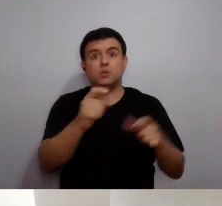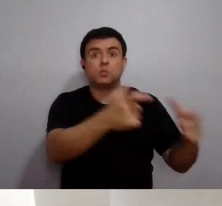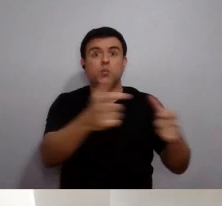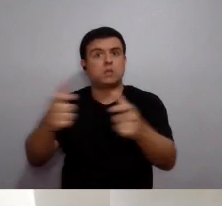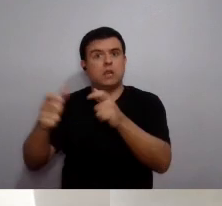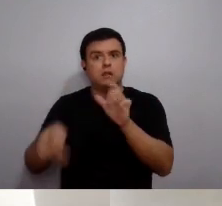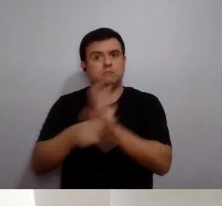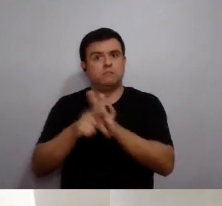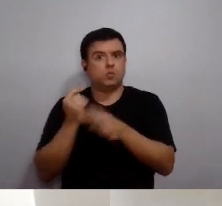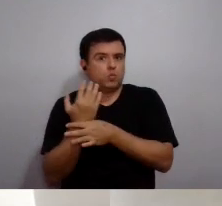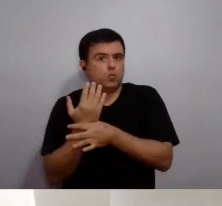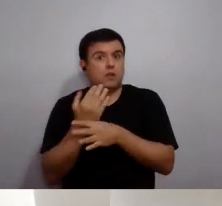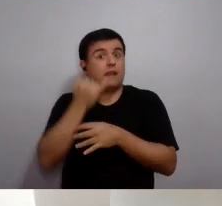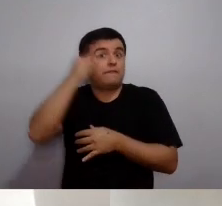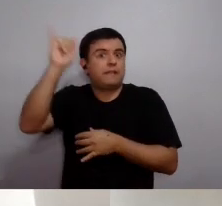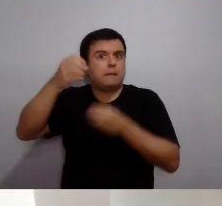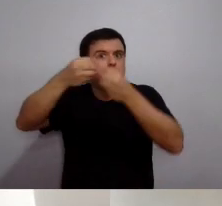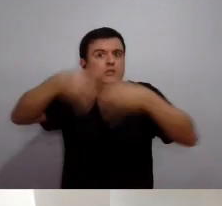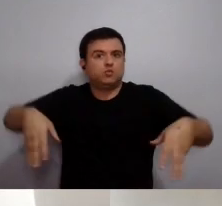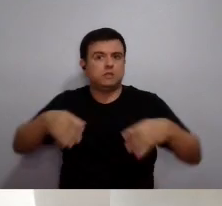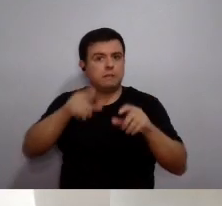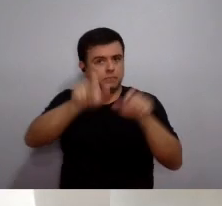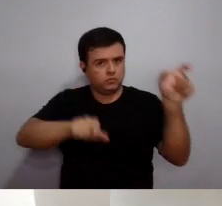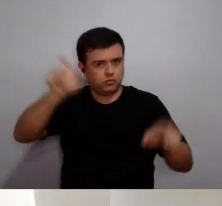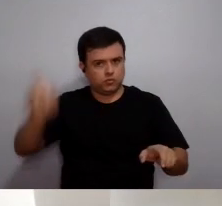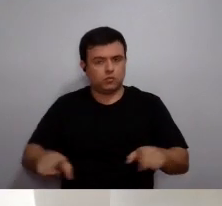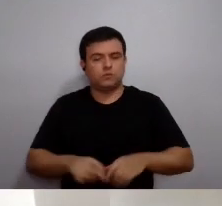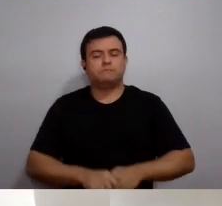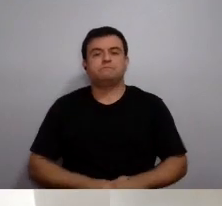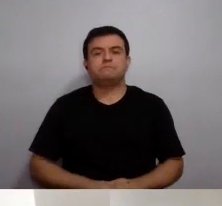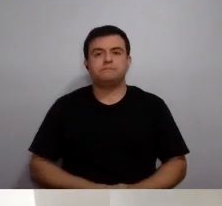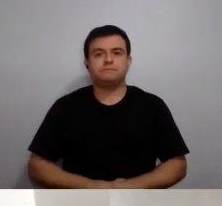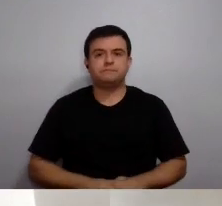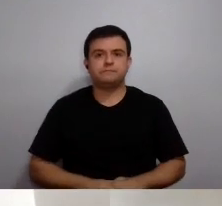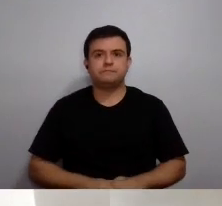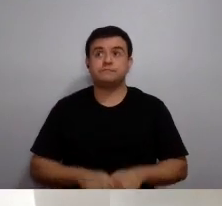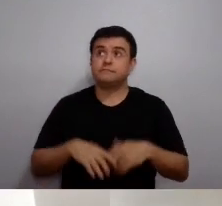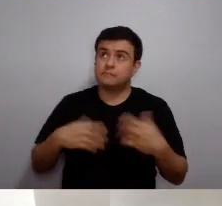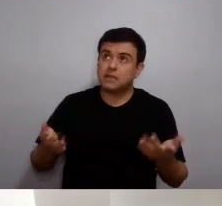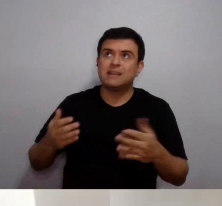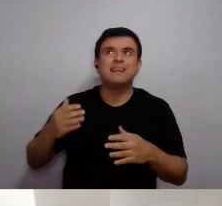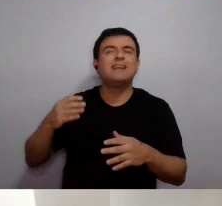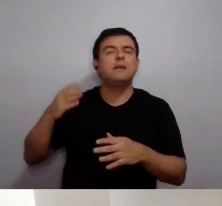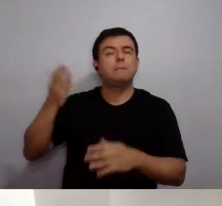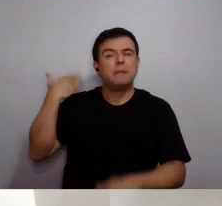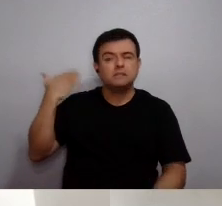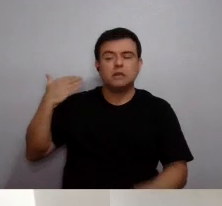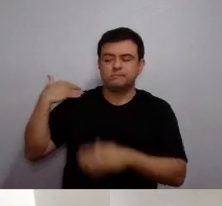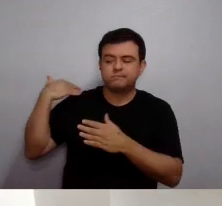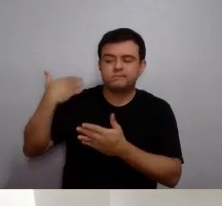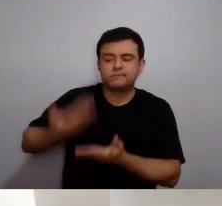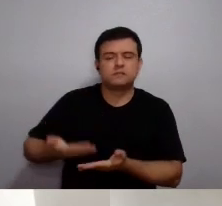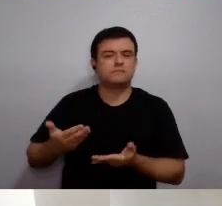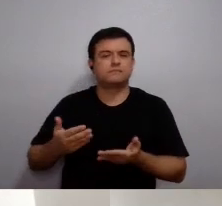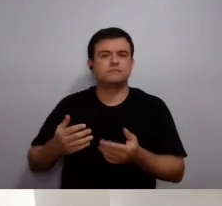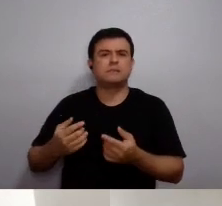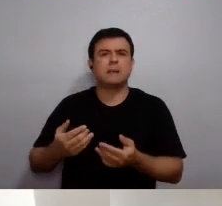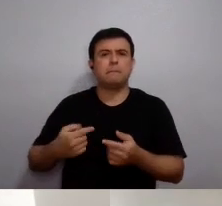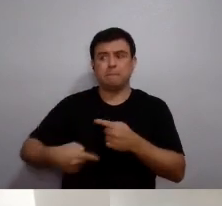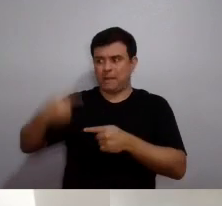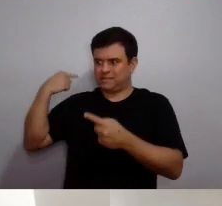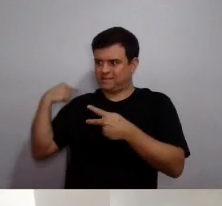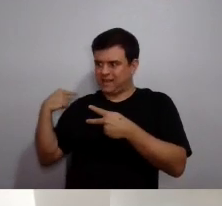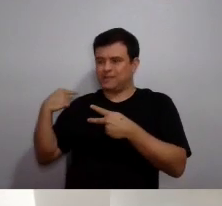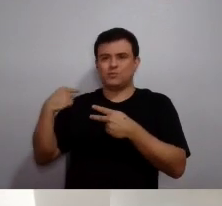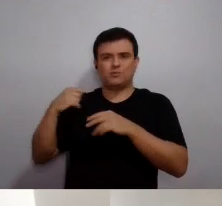em cada campus da universidade para não prejudicar ninguém. Portanto, em outros programas, aí a gente